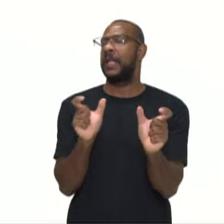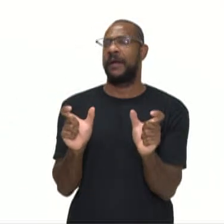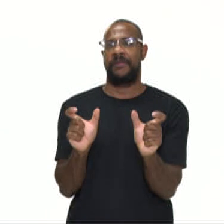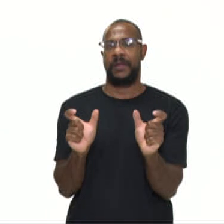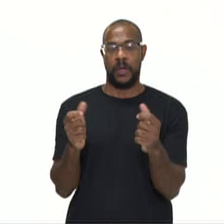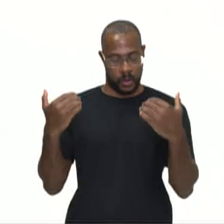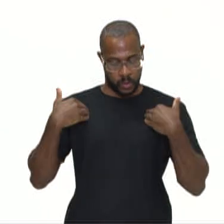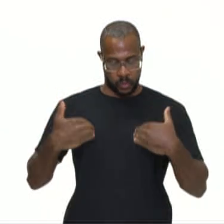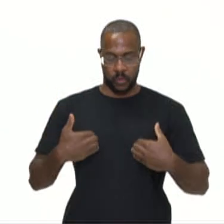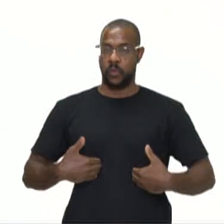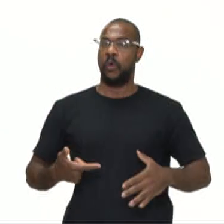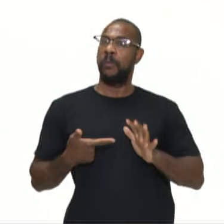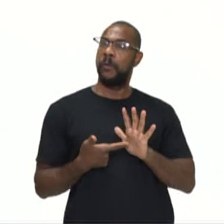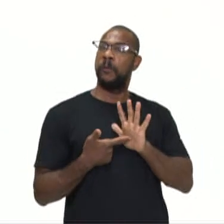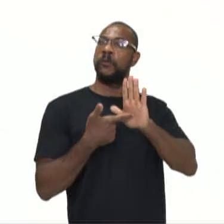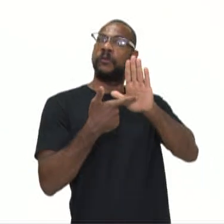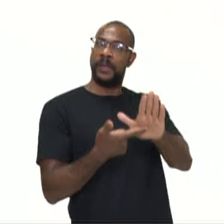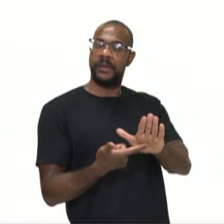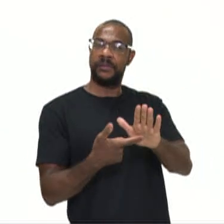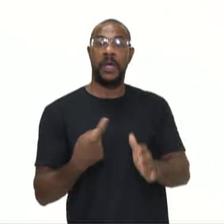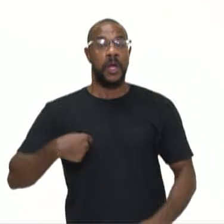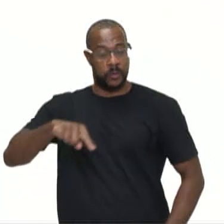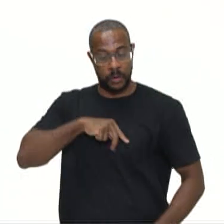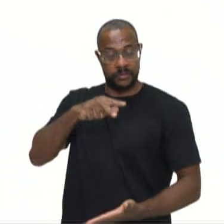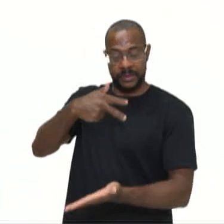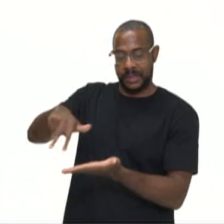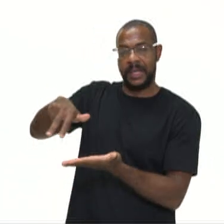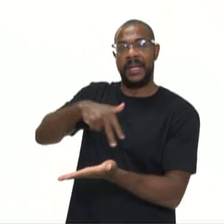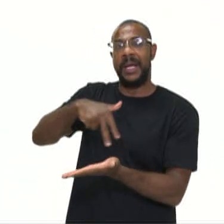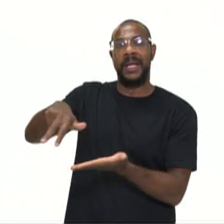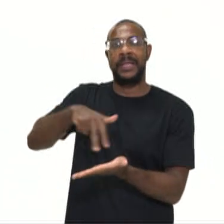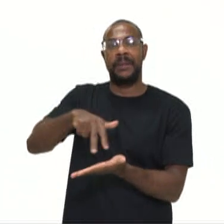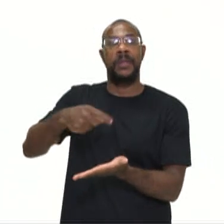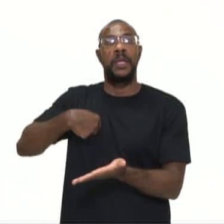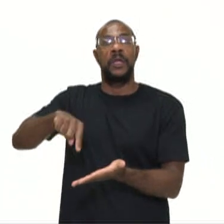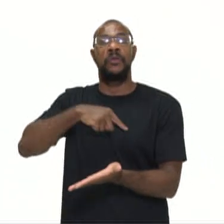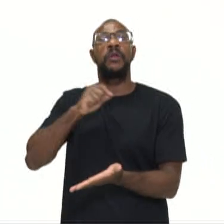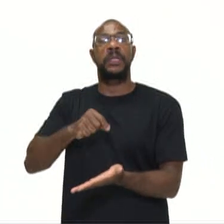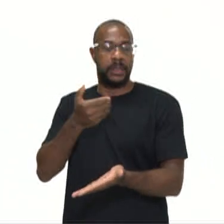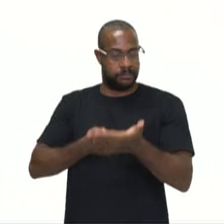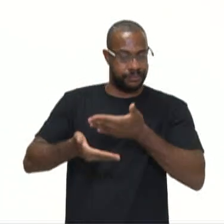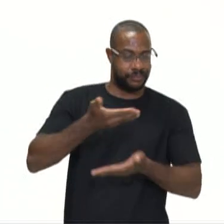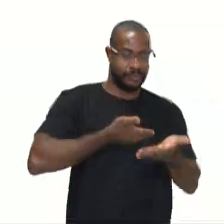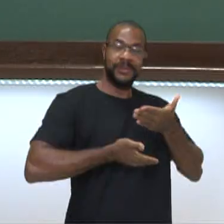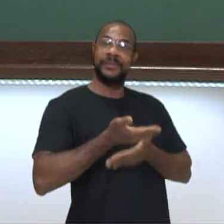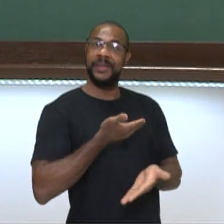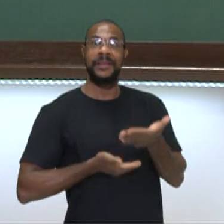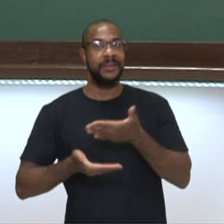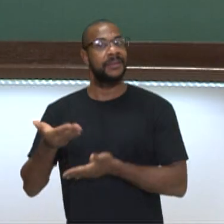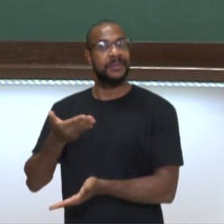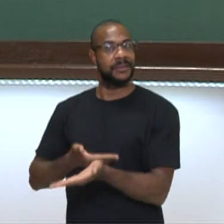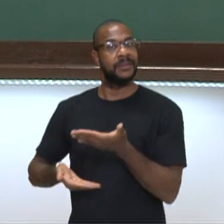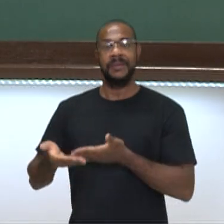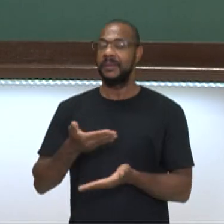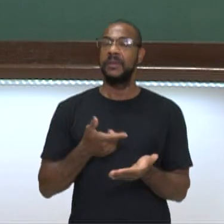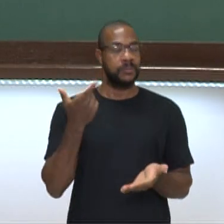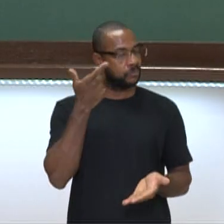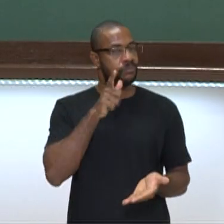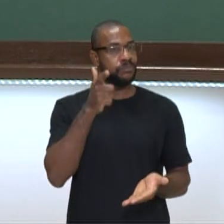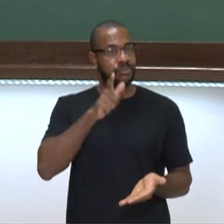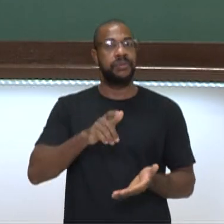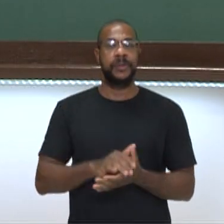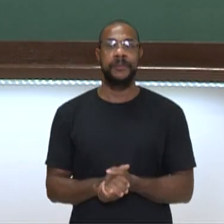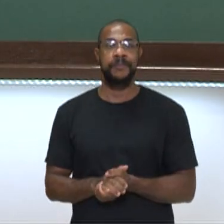Quando dançamos, nos tornamos seres sociais, interagindo uns com os outros.